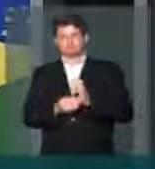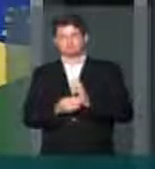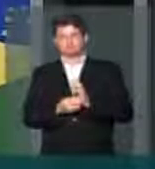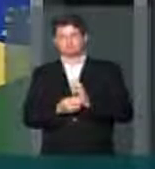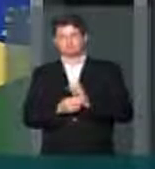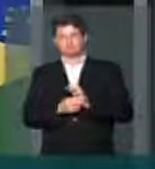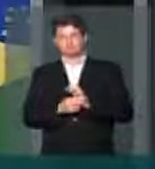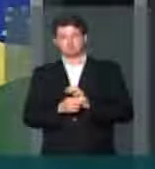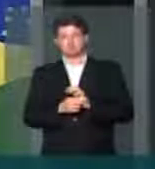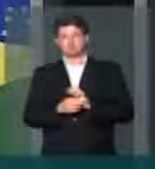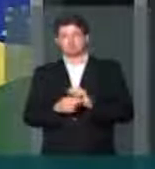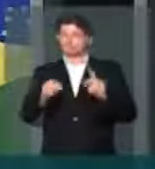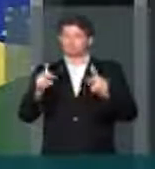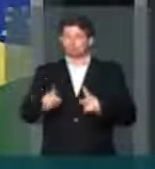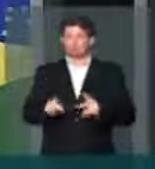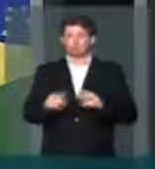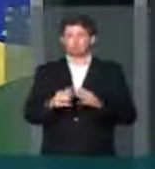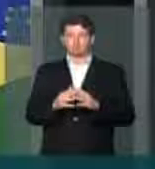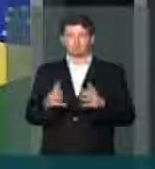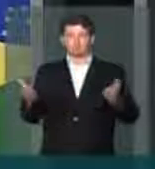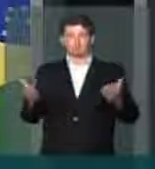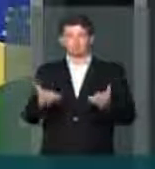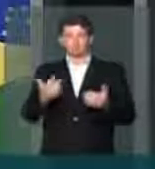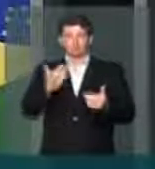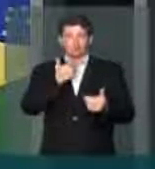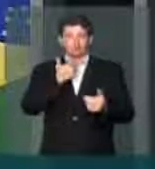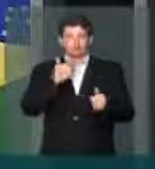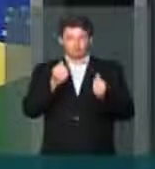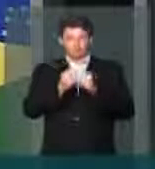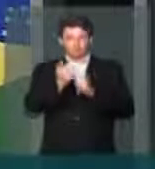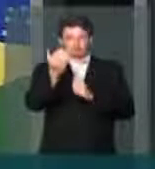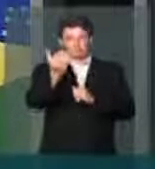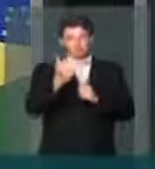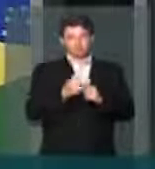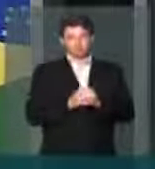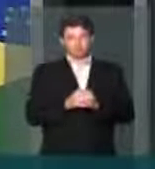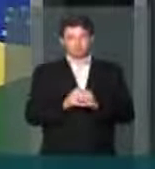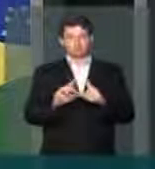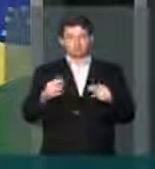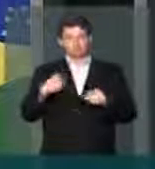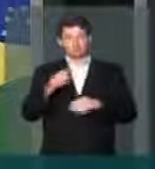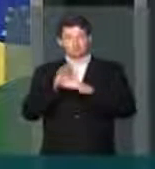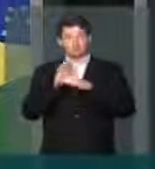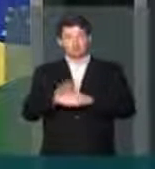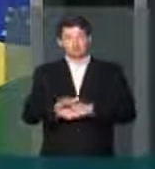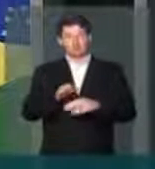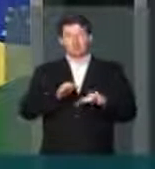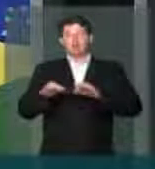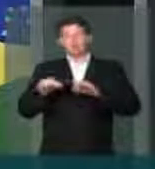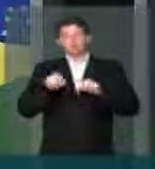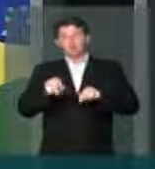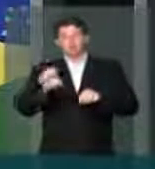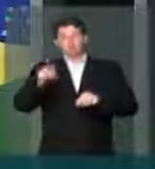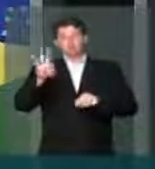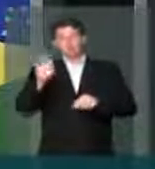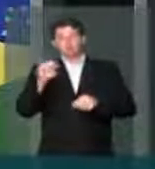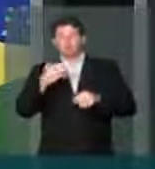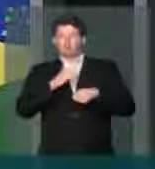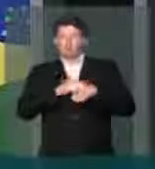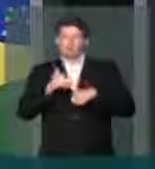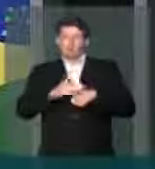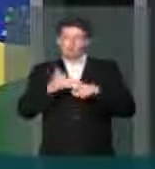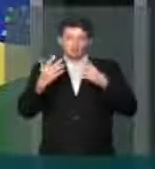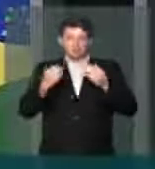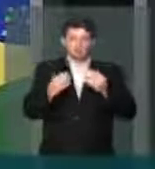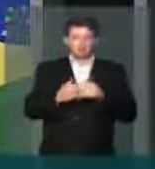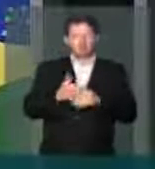Federal. Minha gente, hoje eu não posso estar aí com vocês, mas ajudei a organizar esse evento aí com muito carinho.